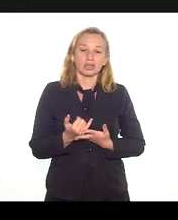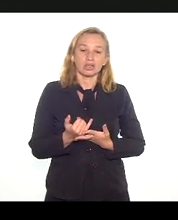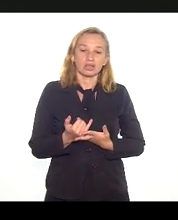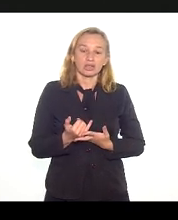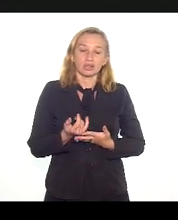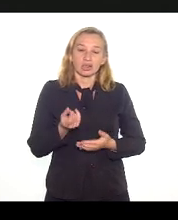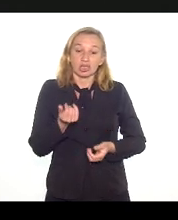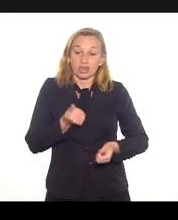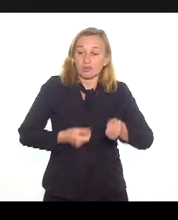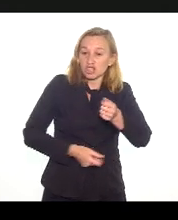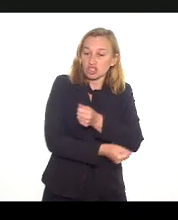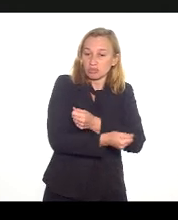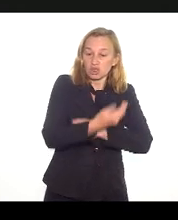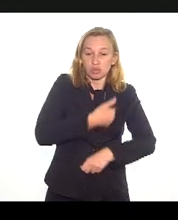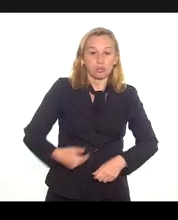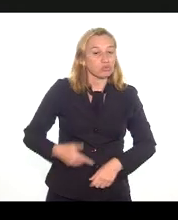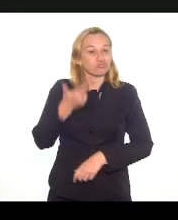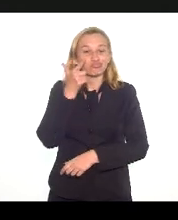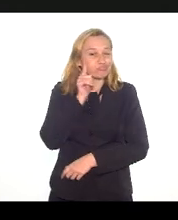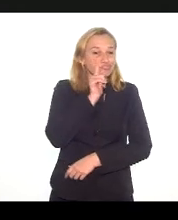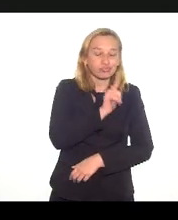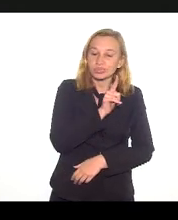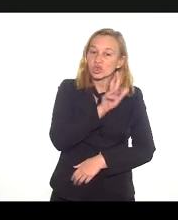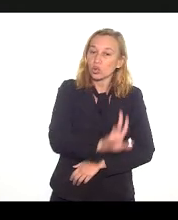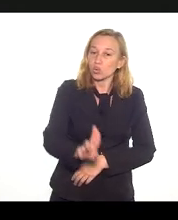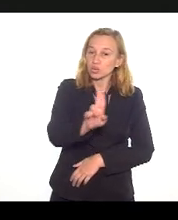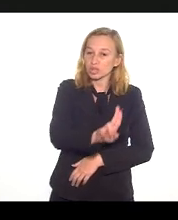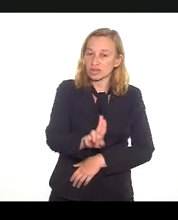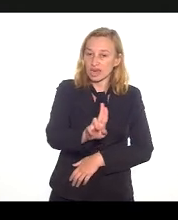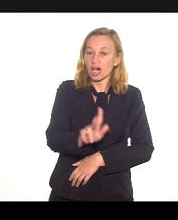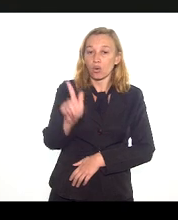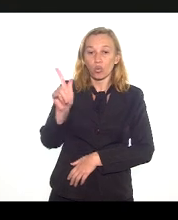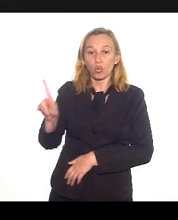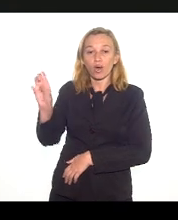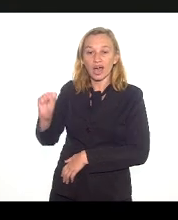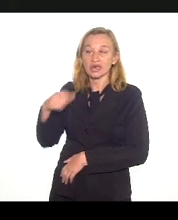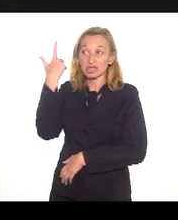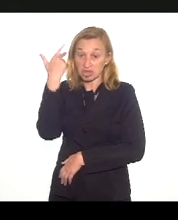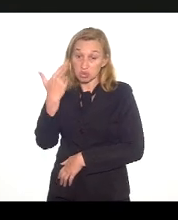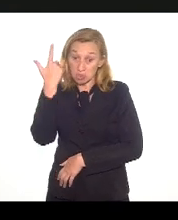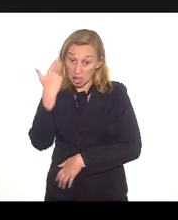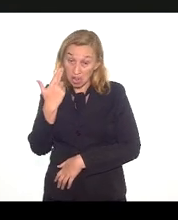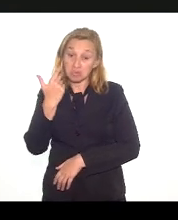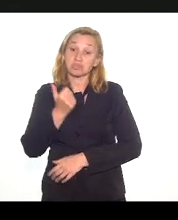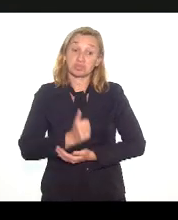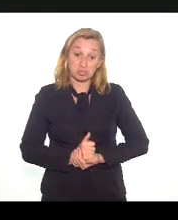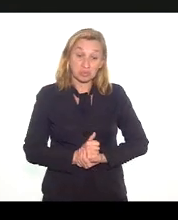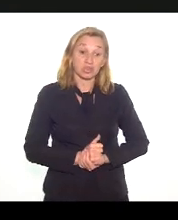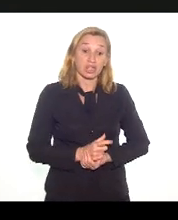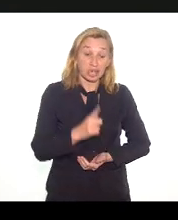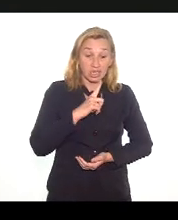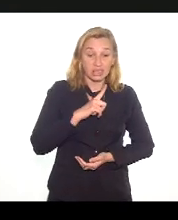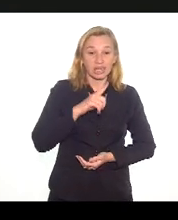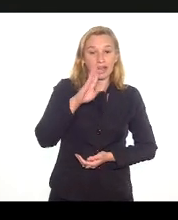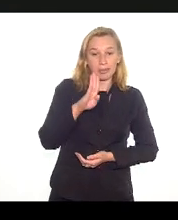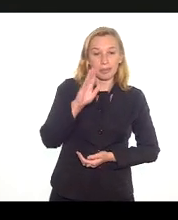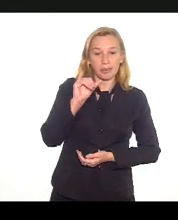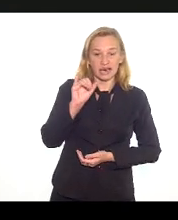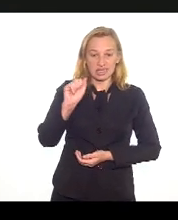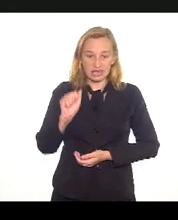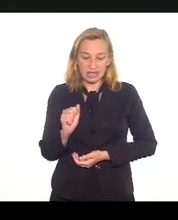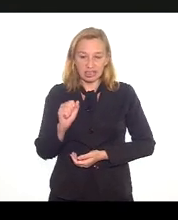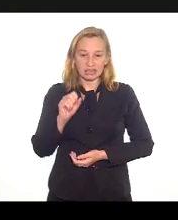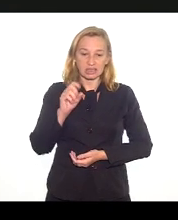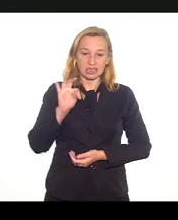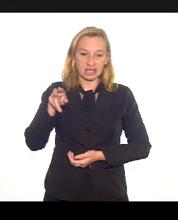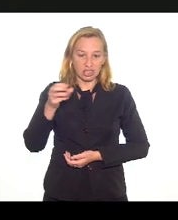investimento público, não conseguiremos usar de forma adequada o gás natural que tem na Bacia de Santos. Pode ir, por